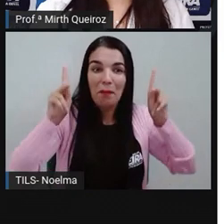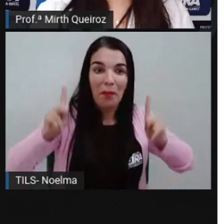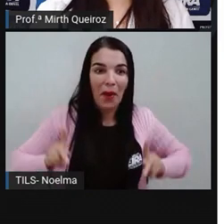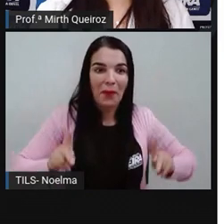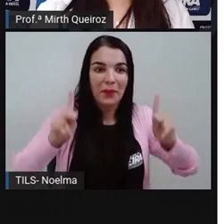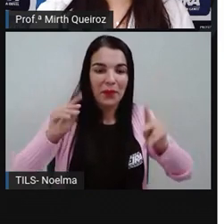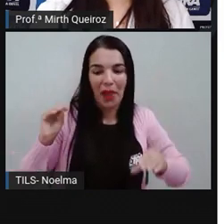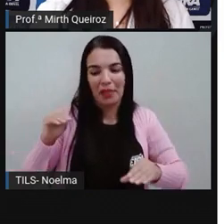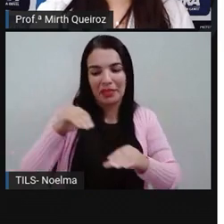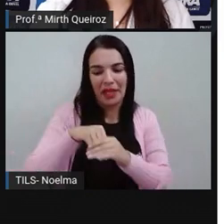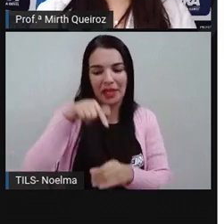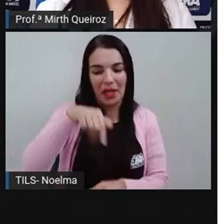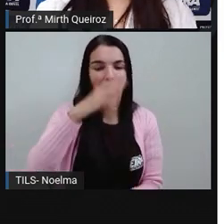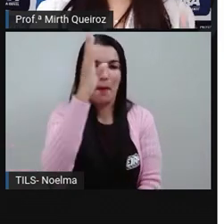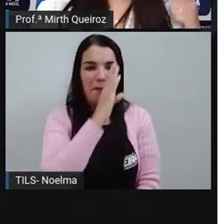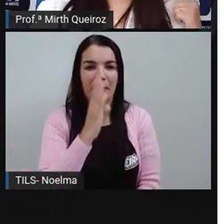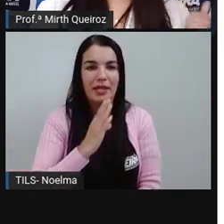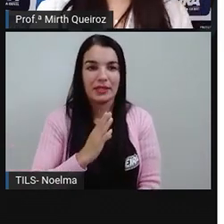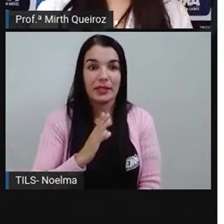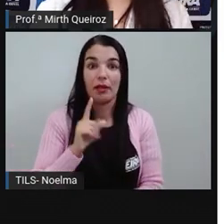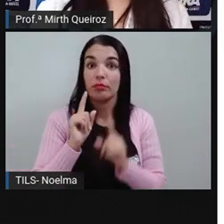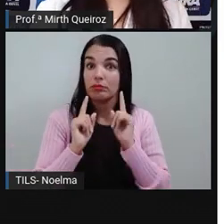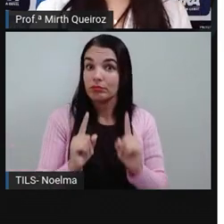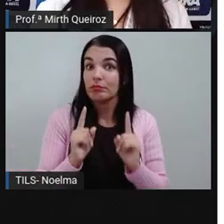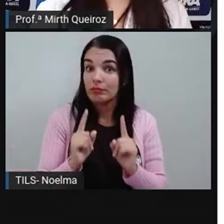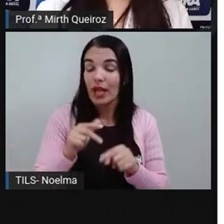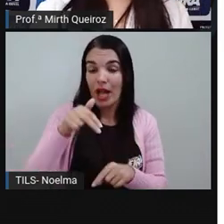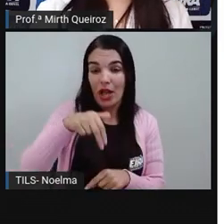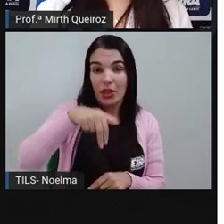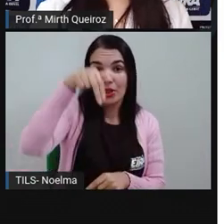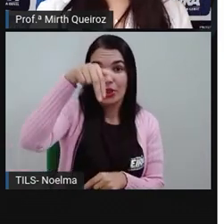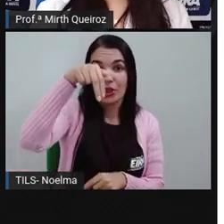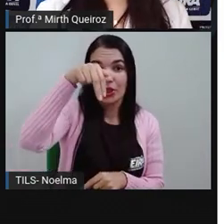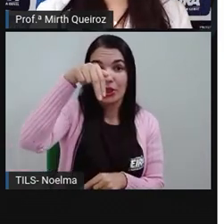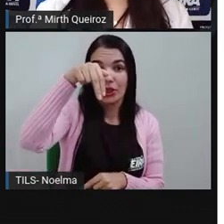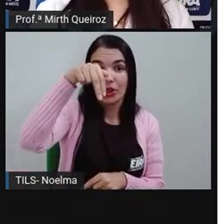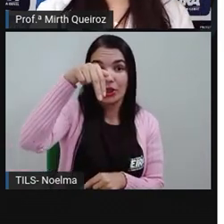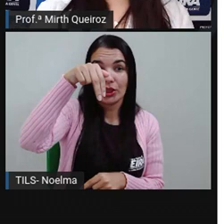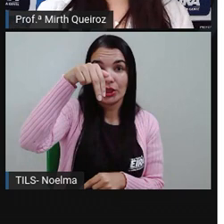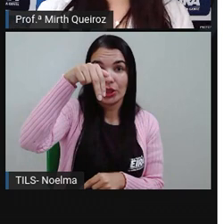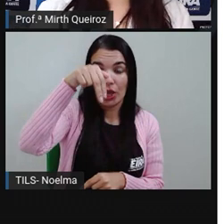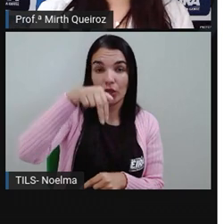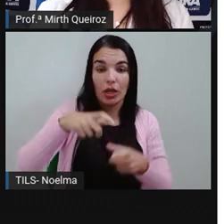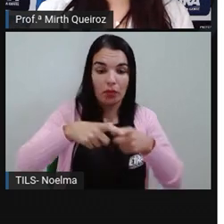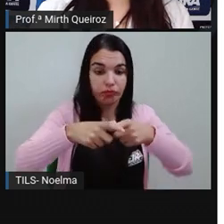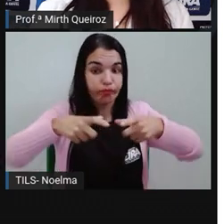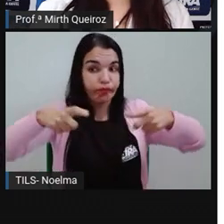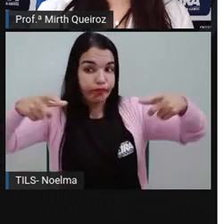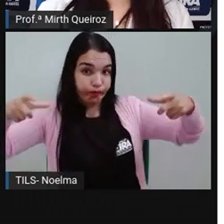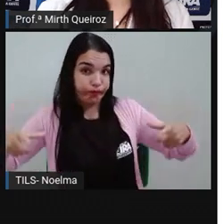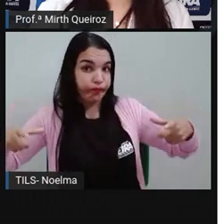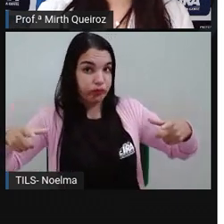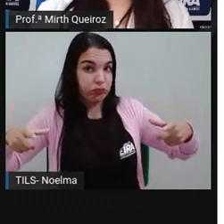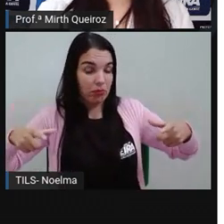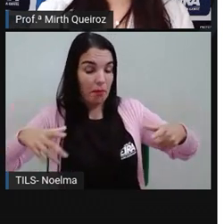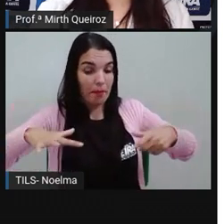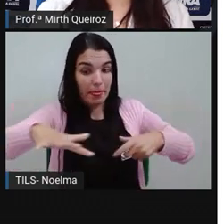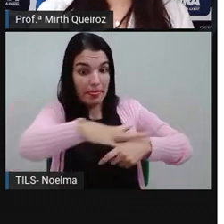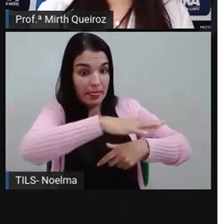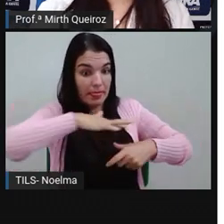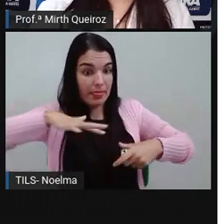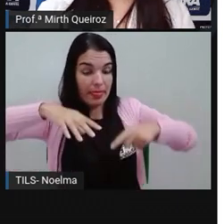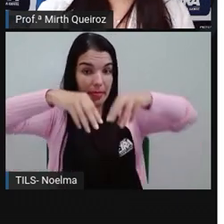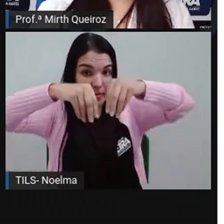Brasil, certo? Ó, a região norte é a maior em extensão territorial, em